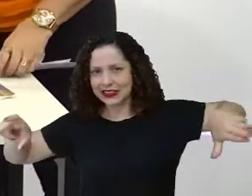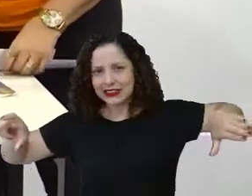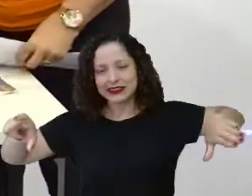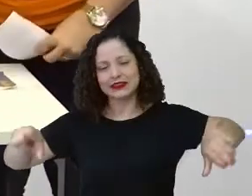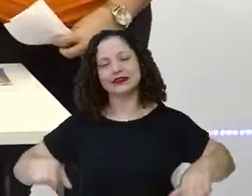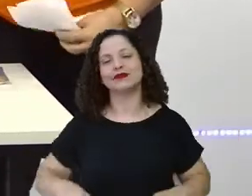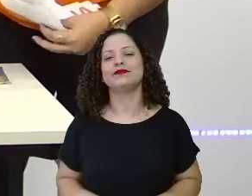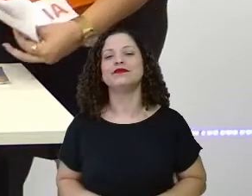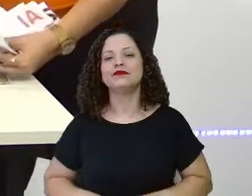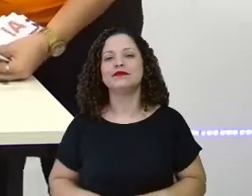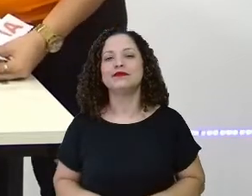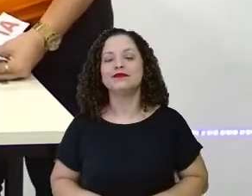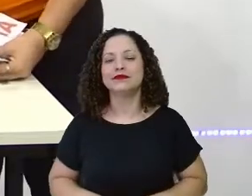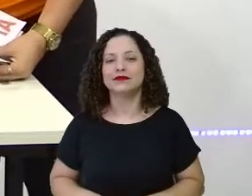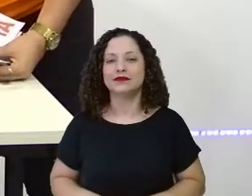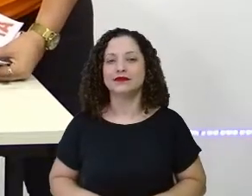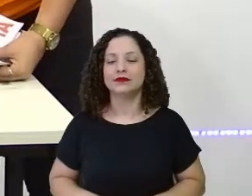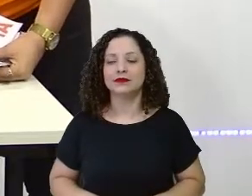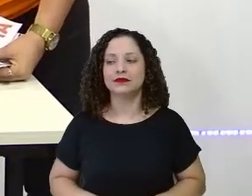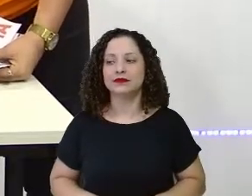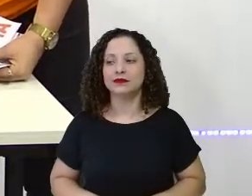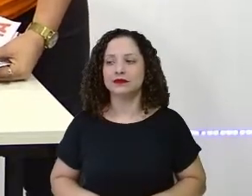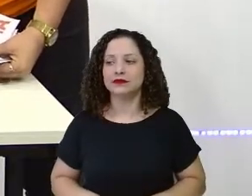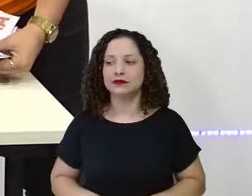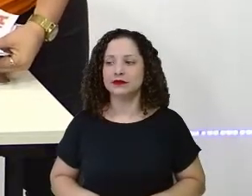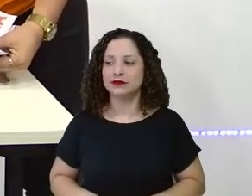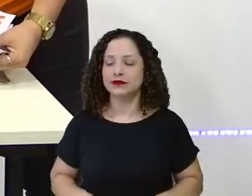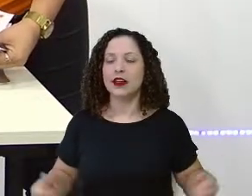cantar! E agora?